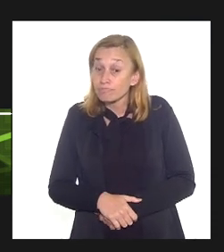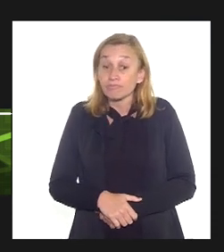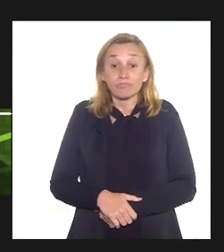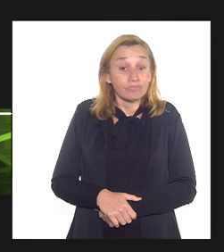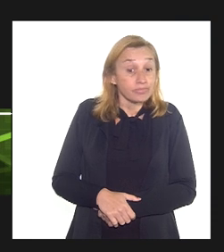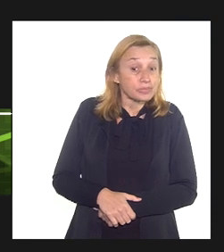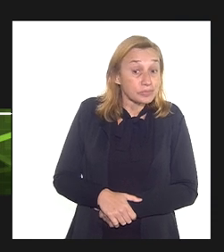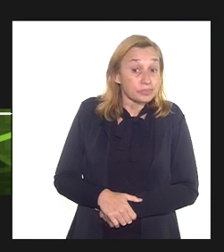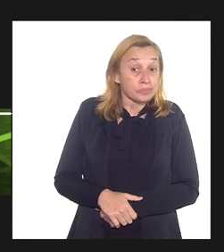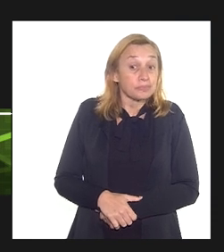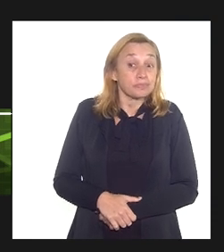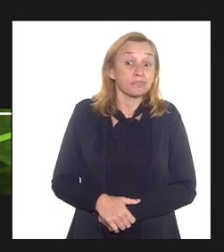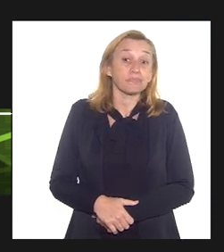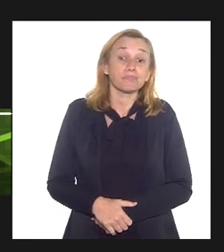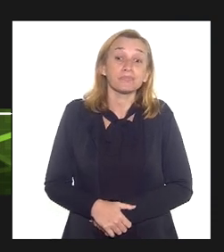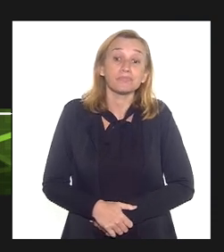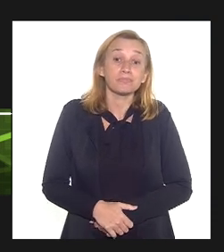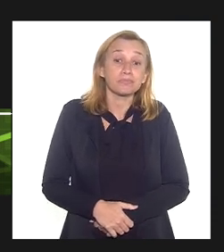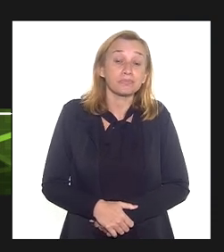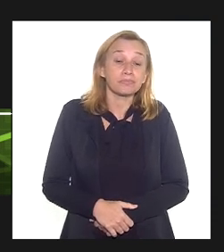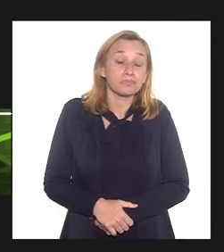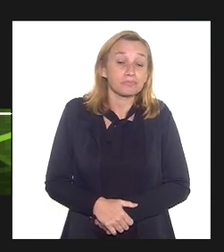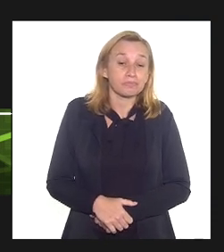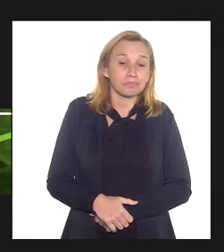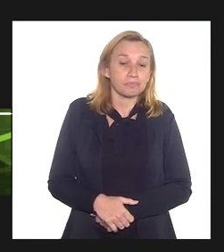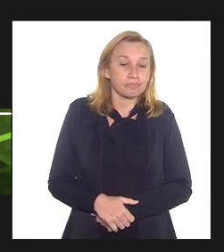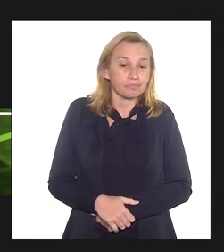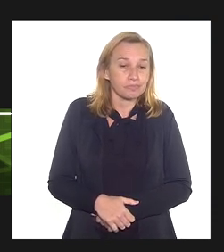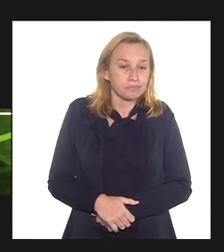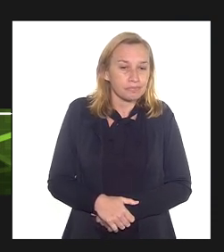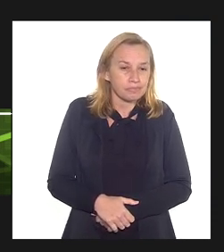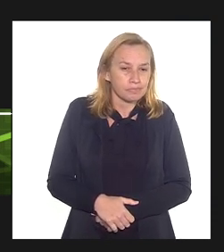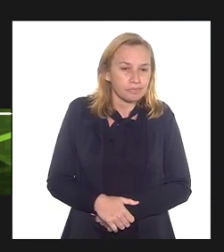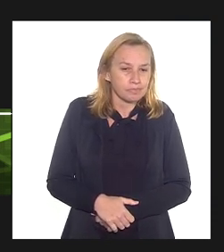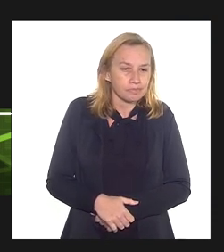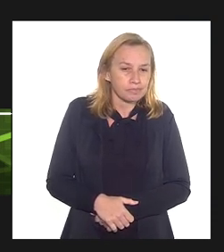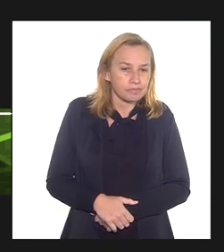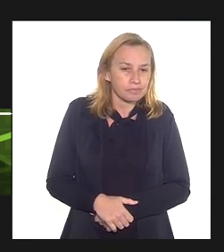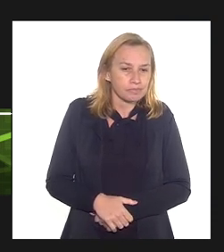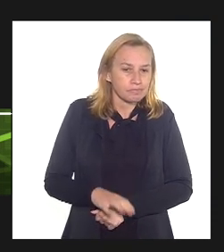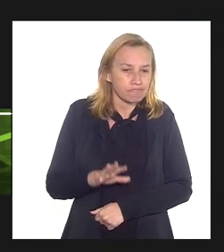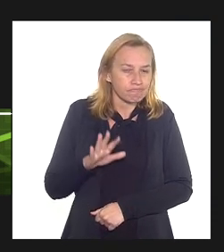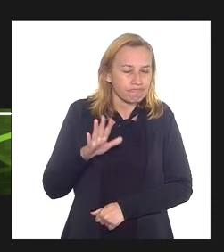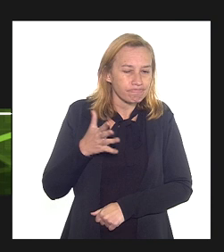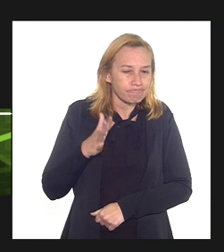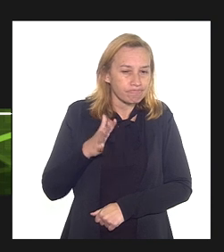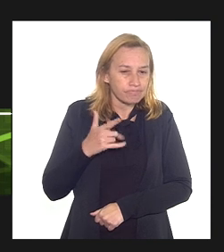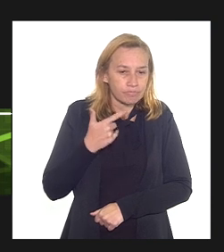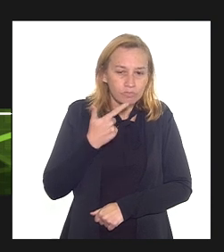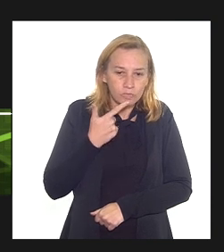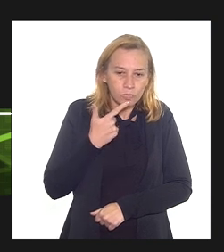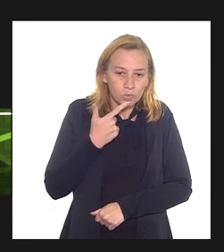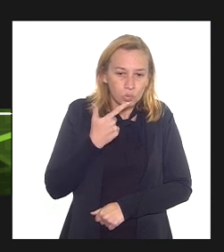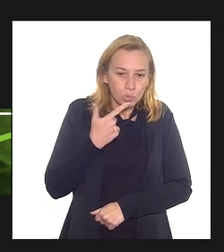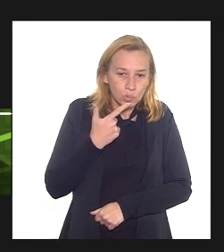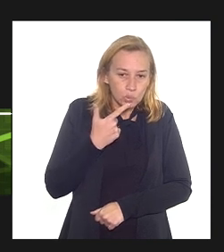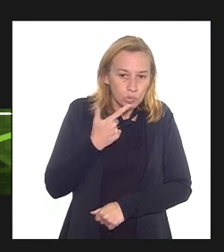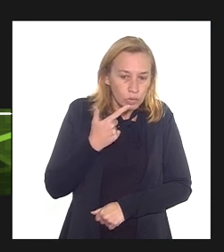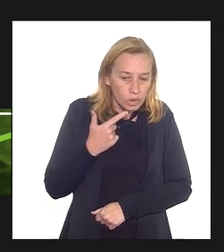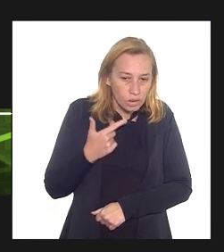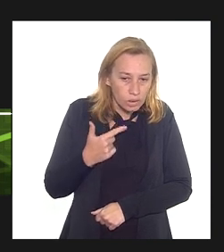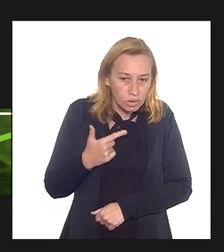expostos estou considerando aproximadamente 426 em 2013